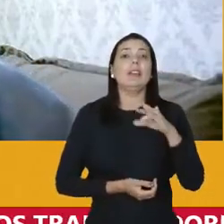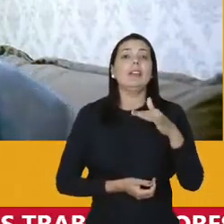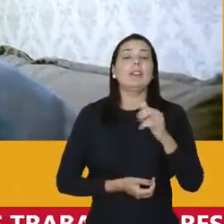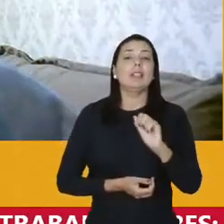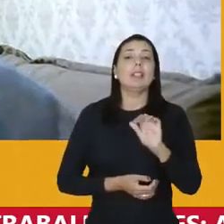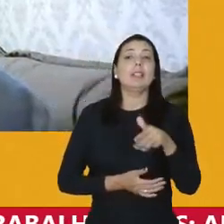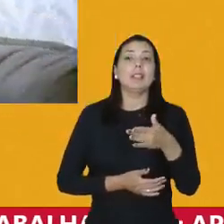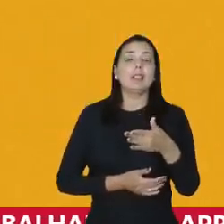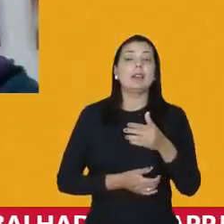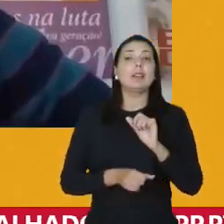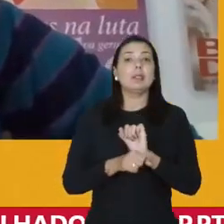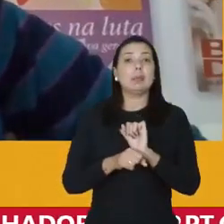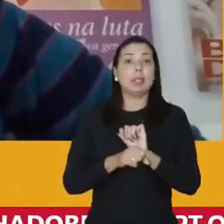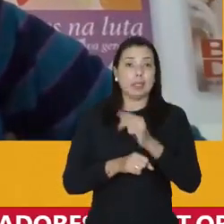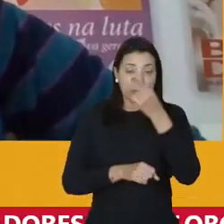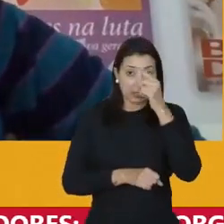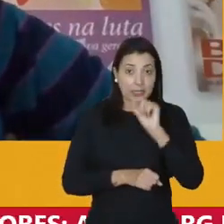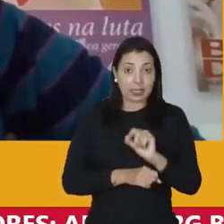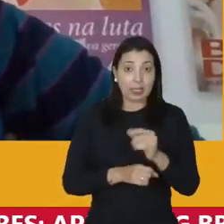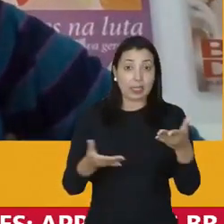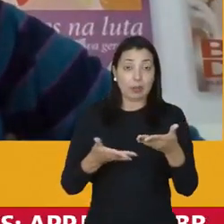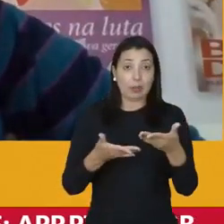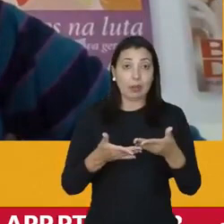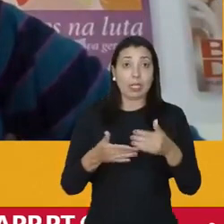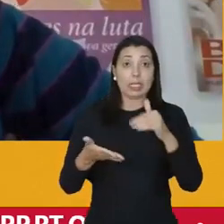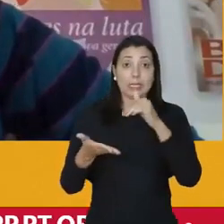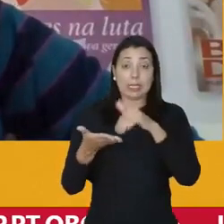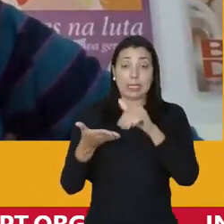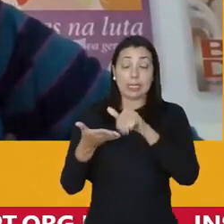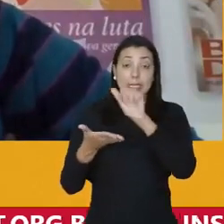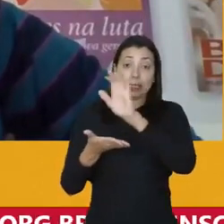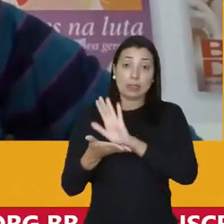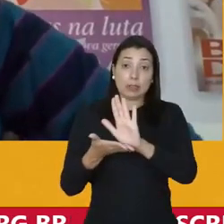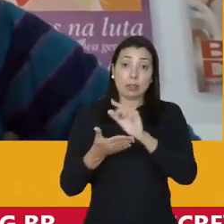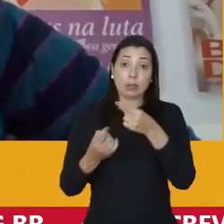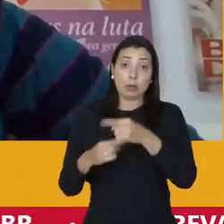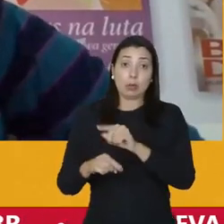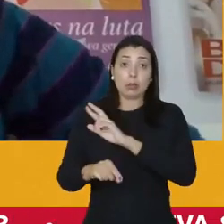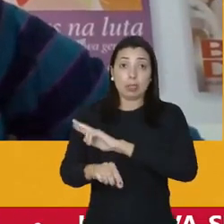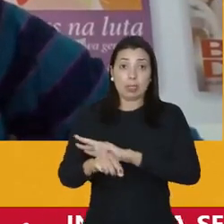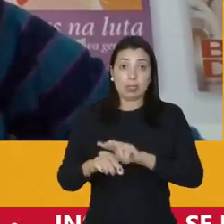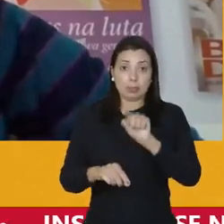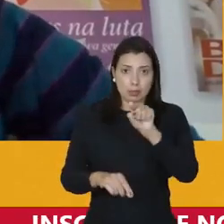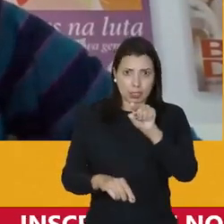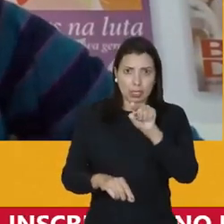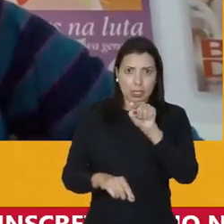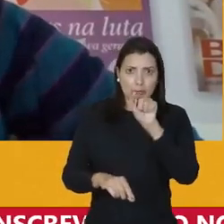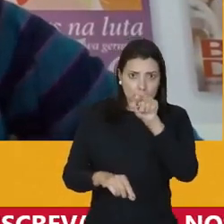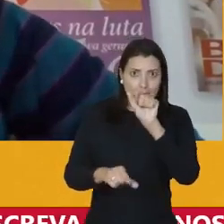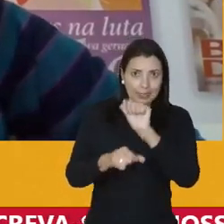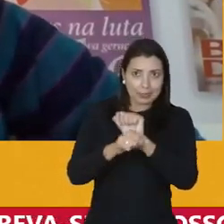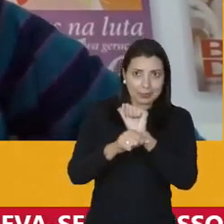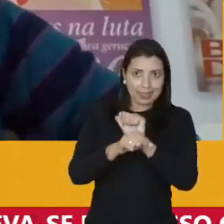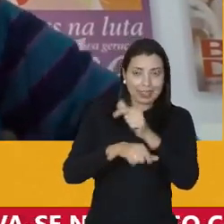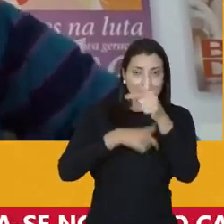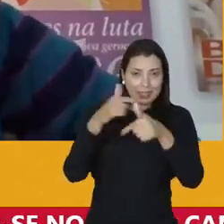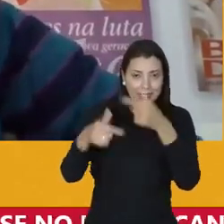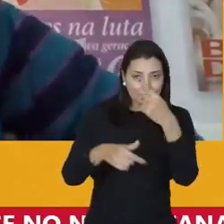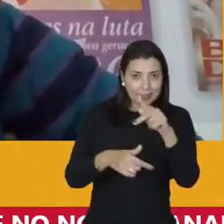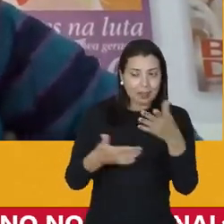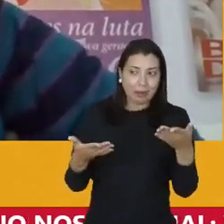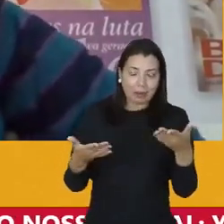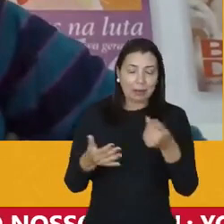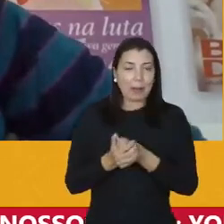Márcio espero que quem esteja à frente da Secretaria Nacional de Combate ao Racismo seja você trabalhar para ser você